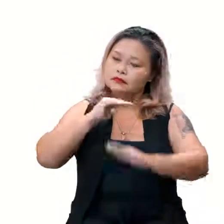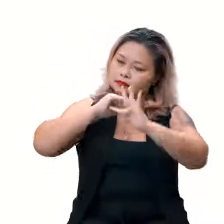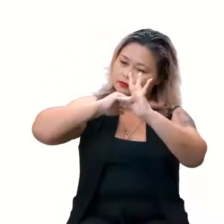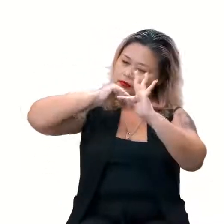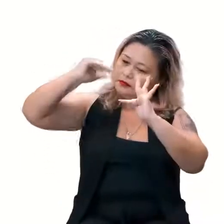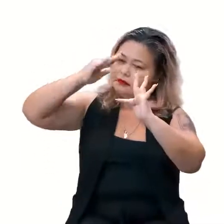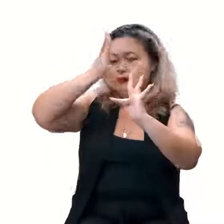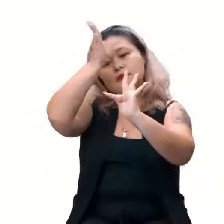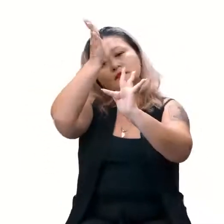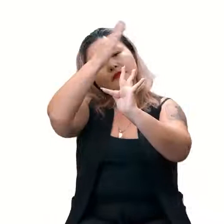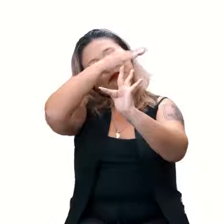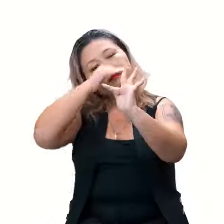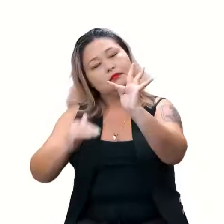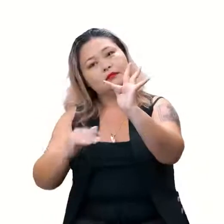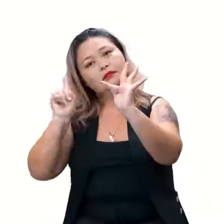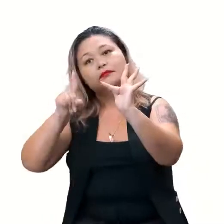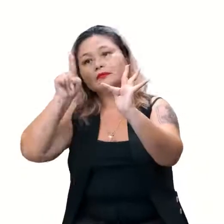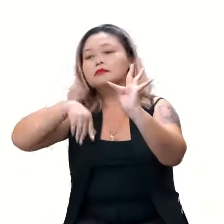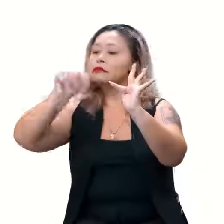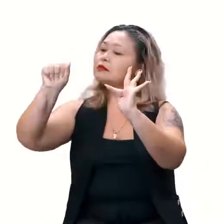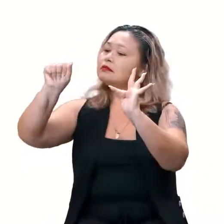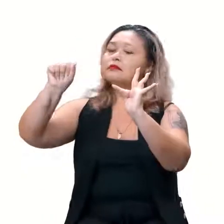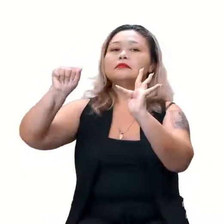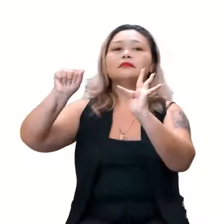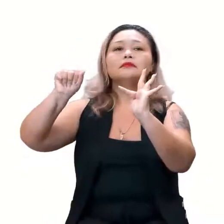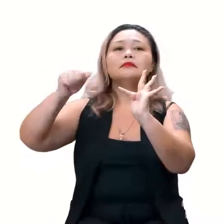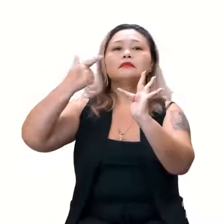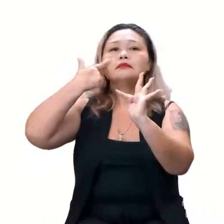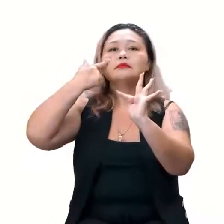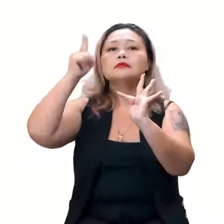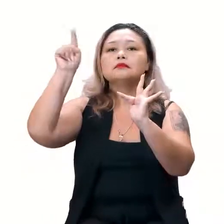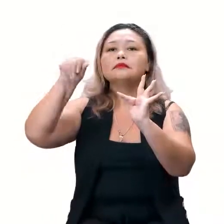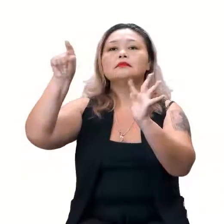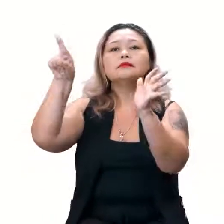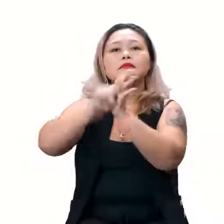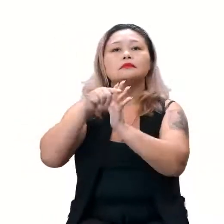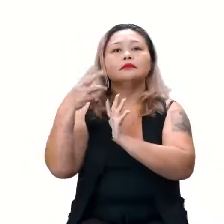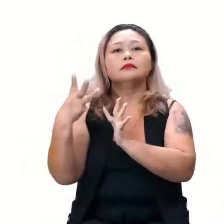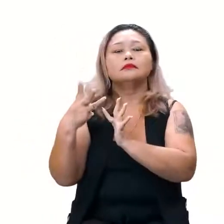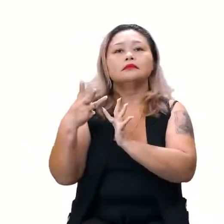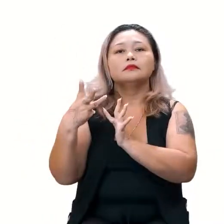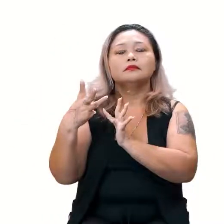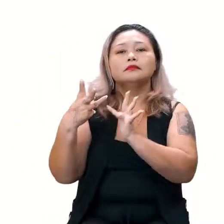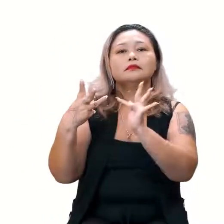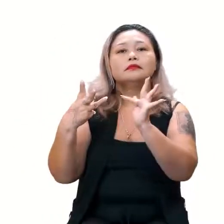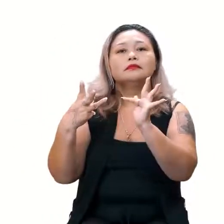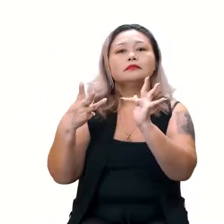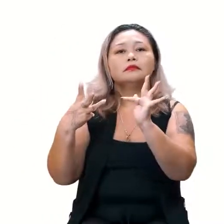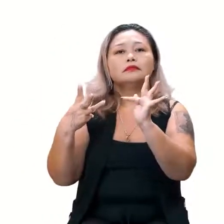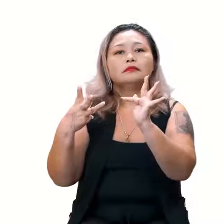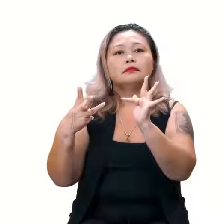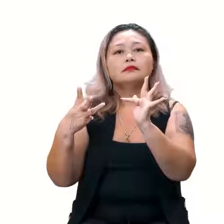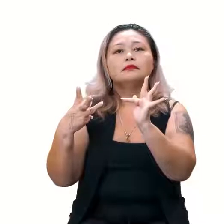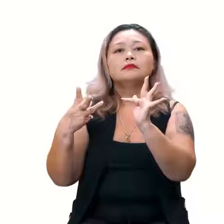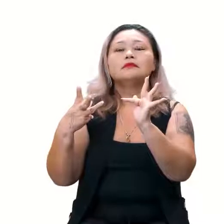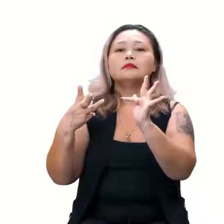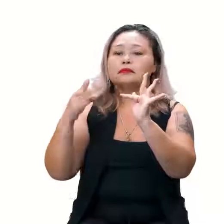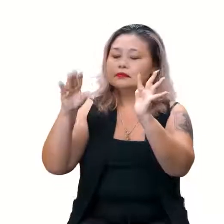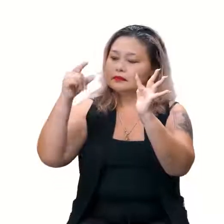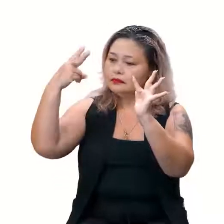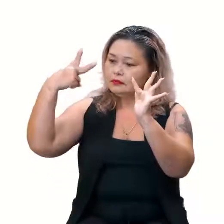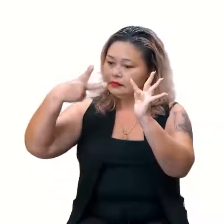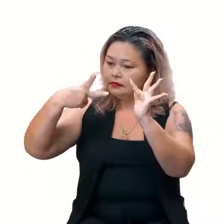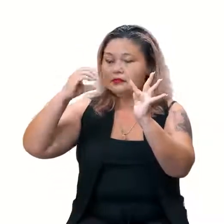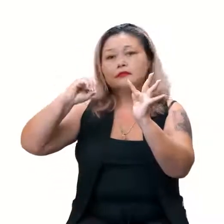decrescimento da função? o A. É o A, né? Então, vamos lá. O A aqui é? Menos 3. Menos 3. Menor que 0. Menor que 0.